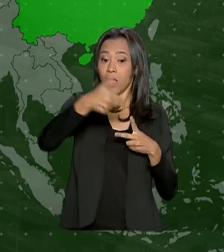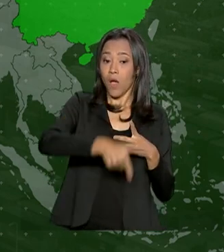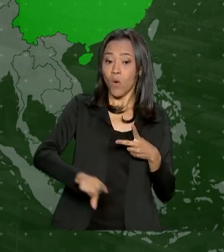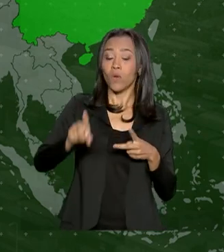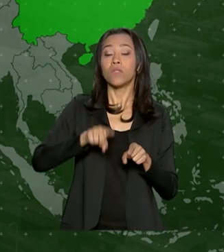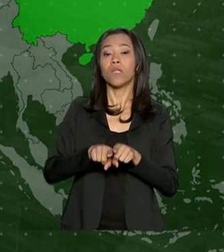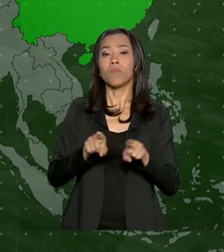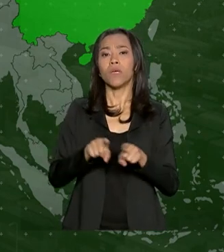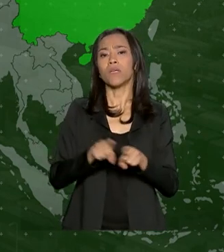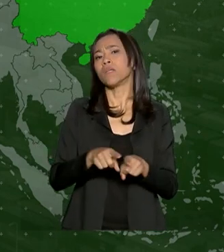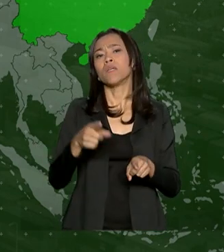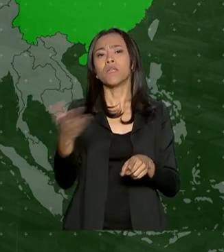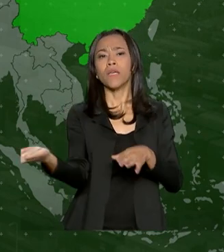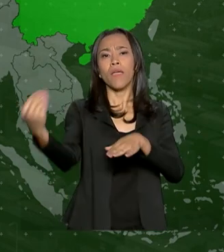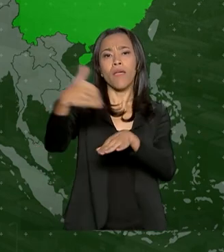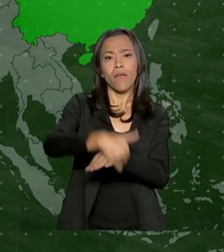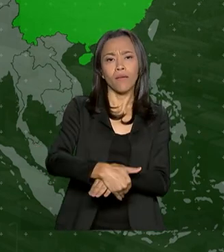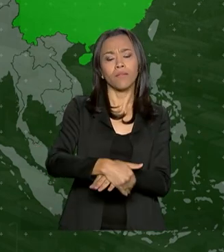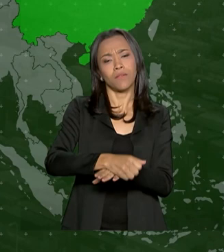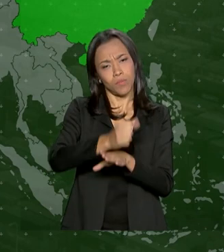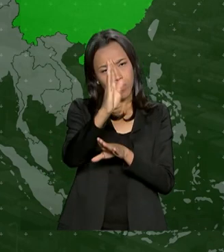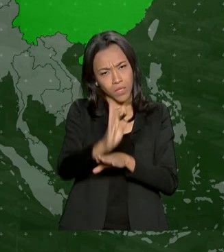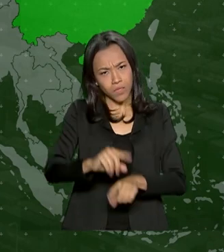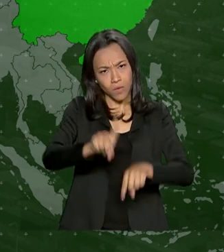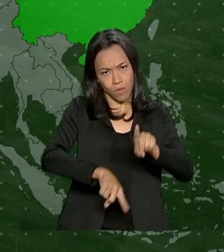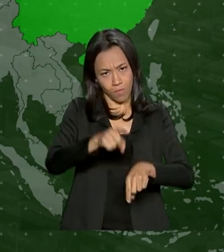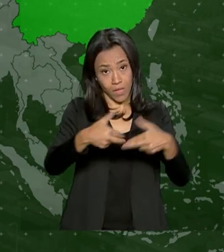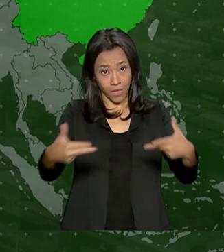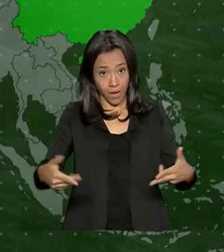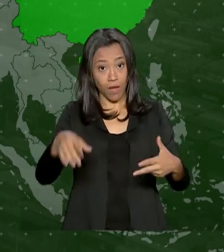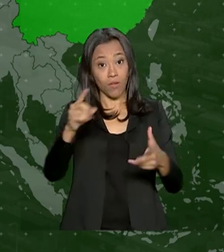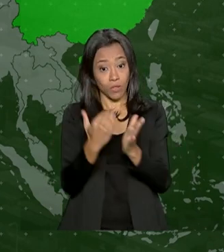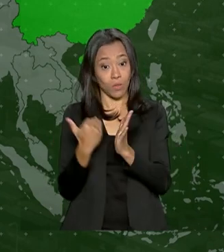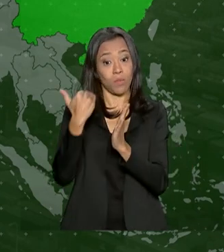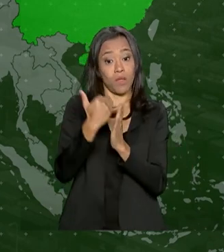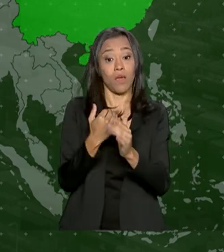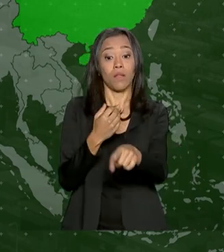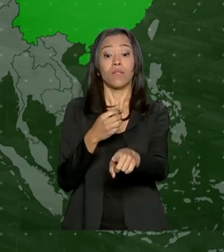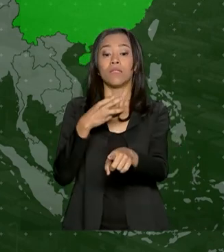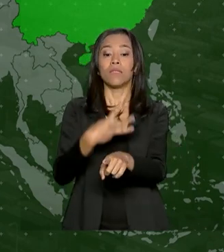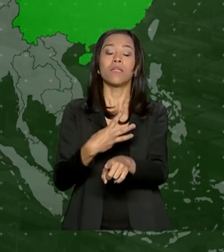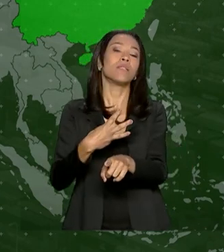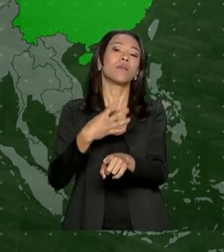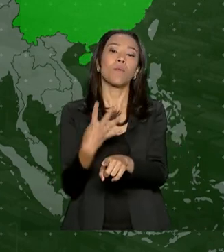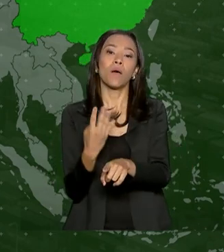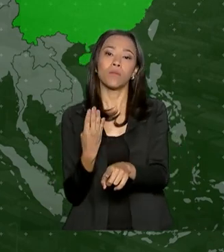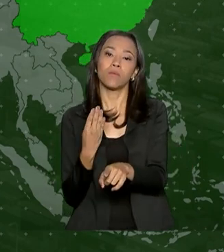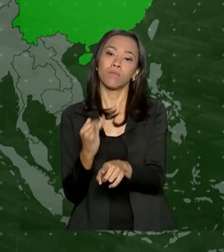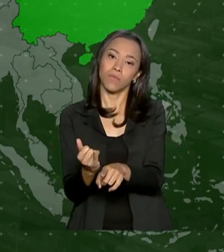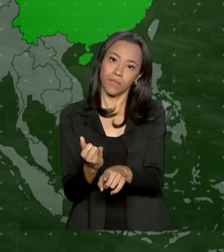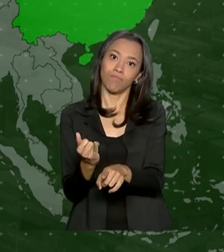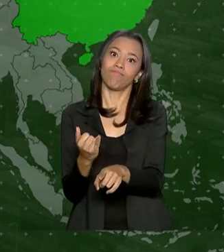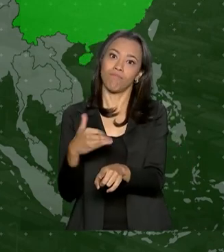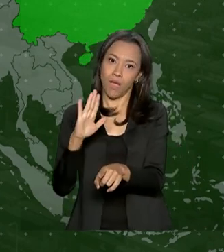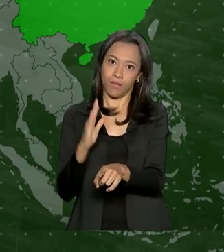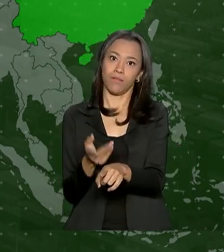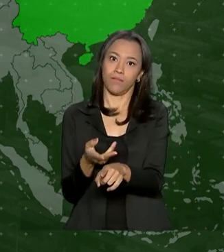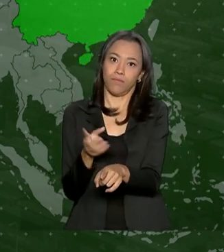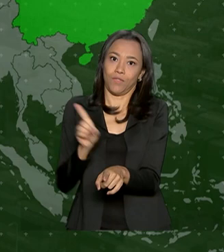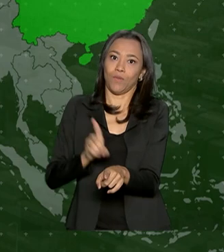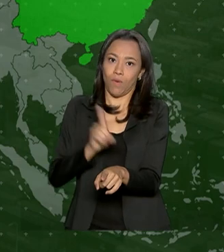importações do Brasil em relação à China, superaram 34 bilhões de dólares. Somando